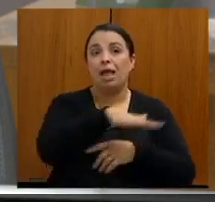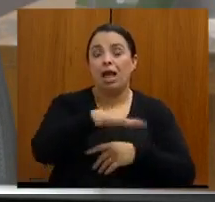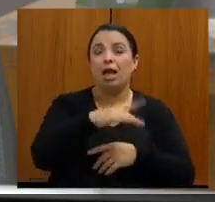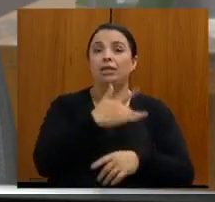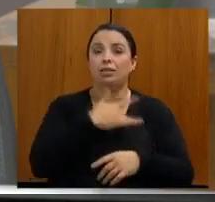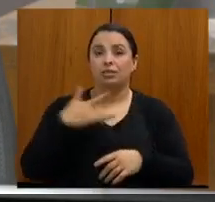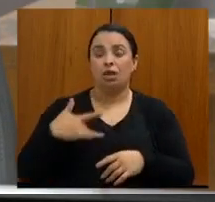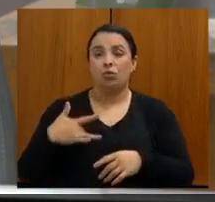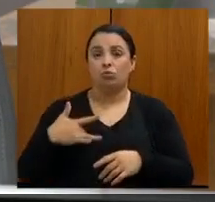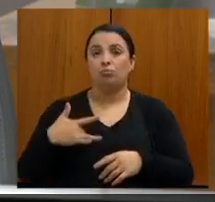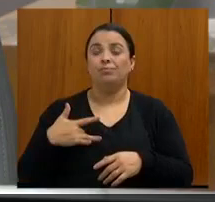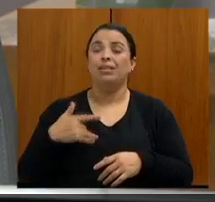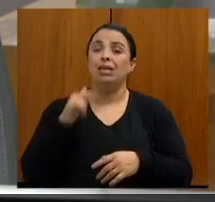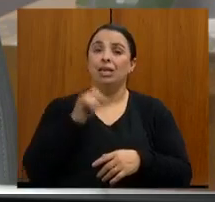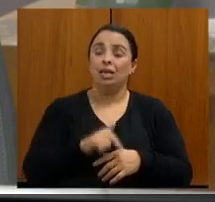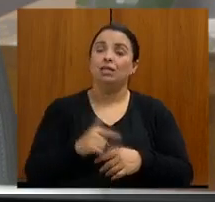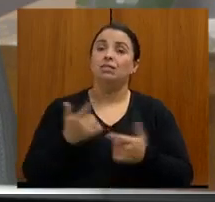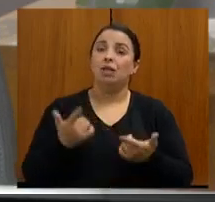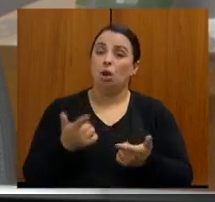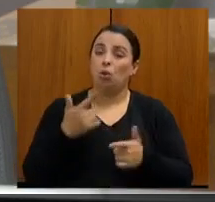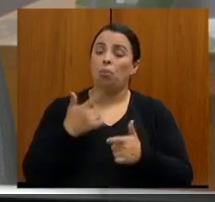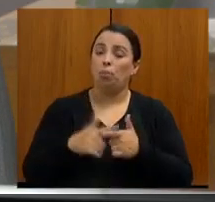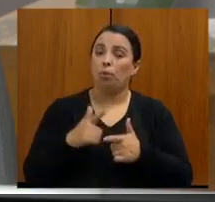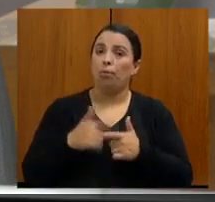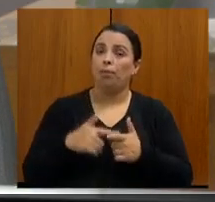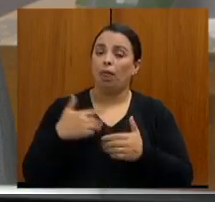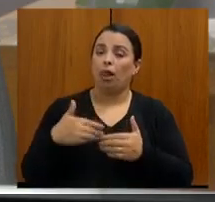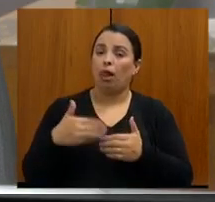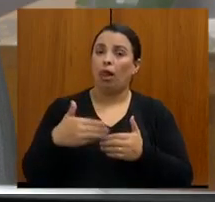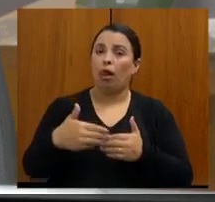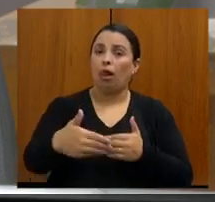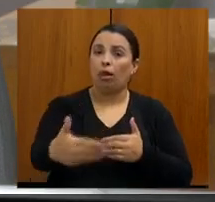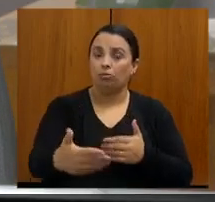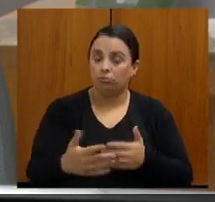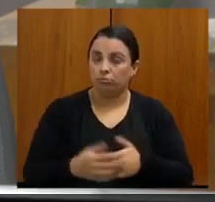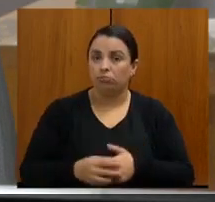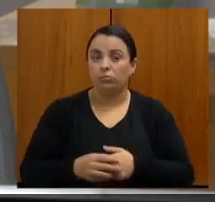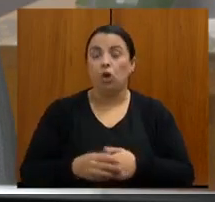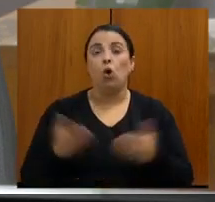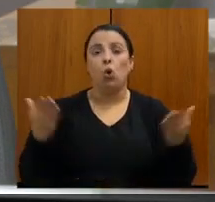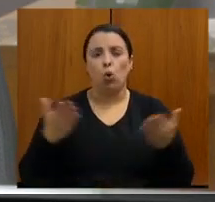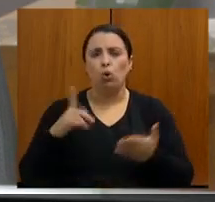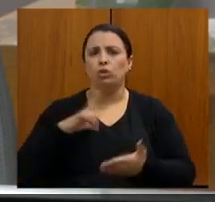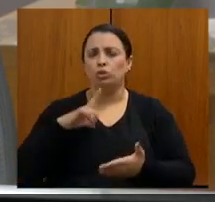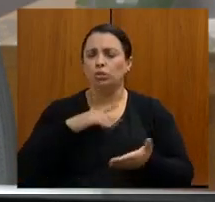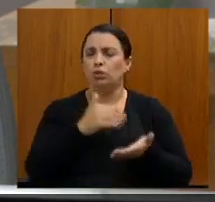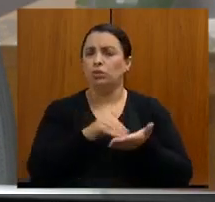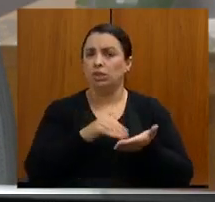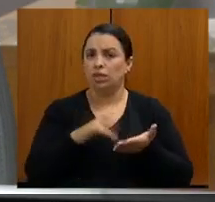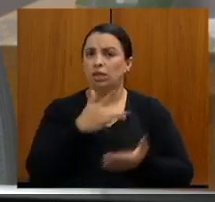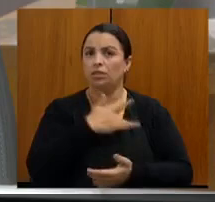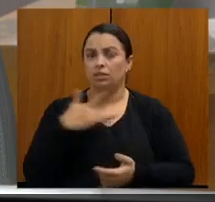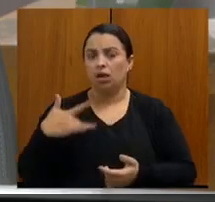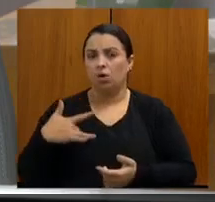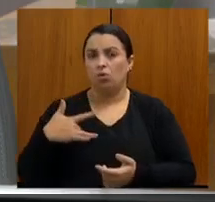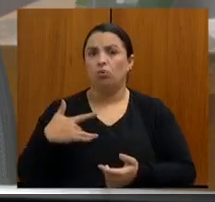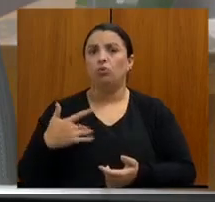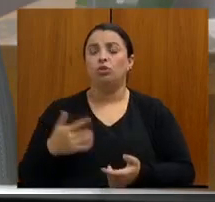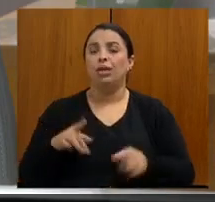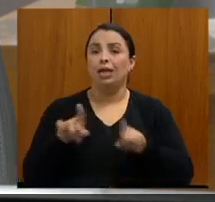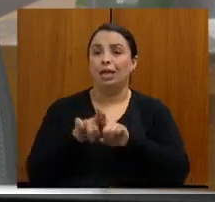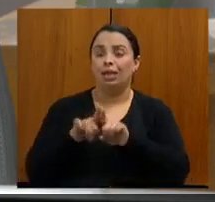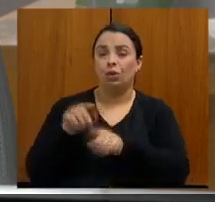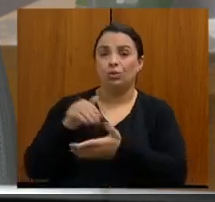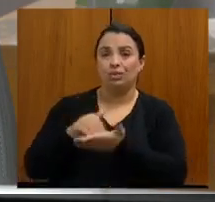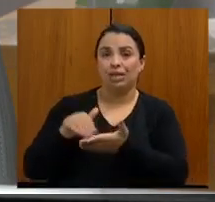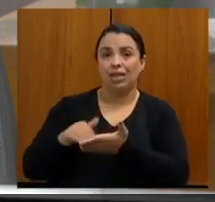que nós temos aqui. Se hoje nós temos o secretário de saúde e o secretário da fazenda